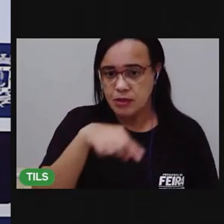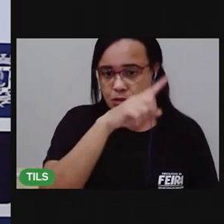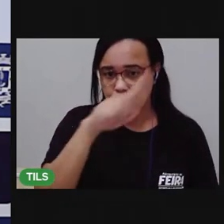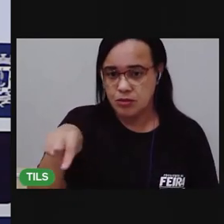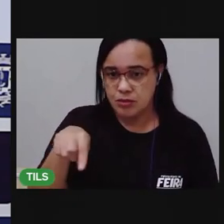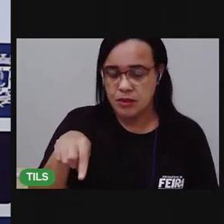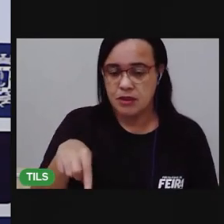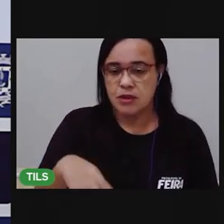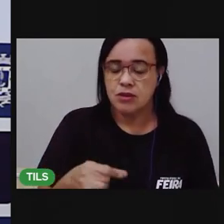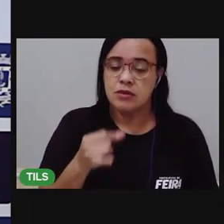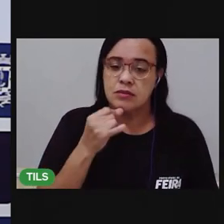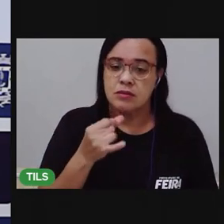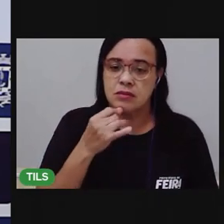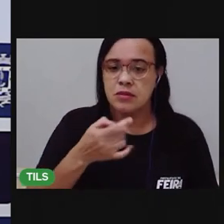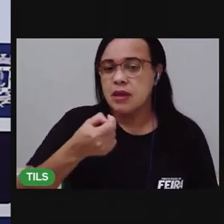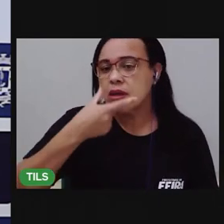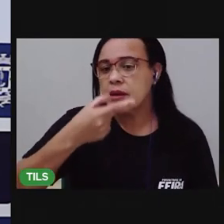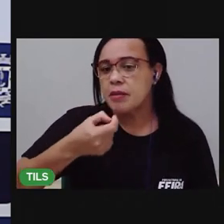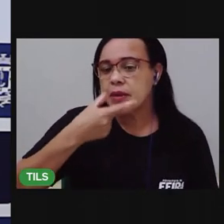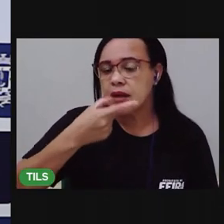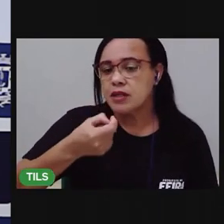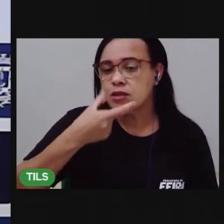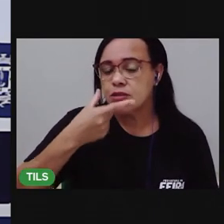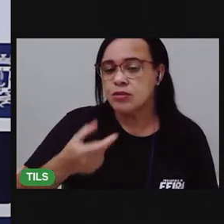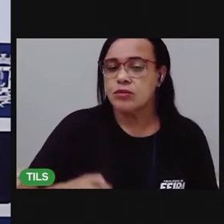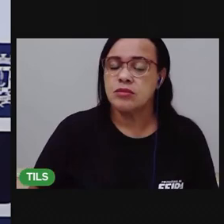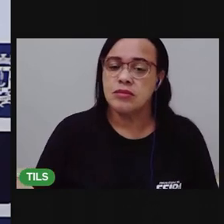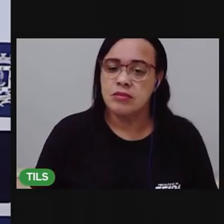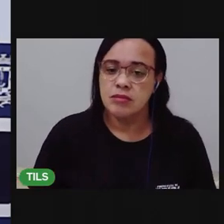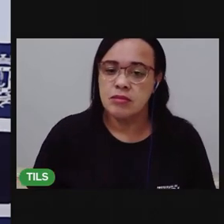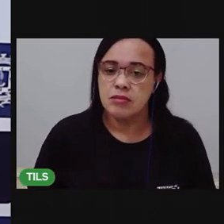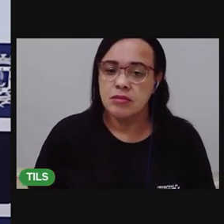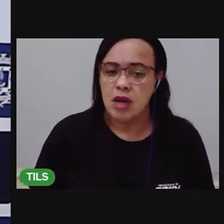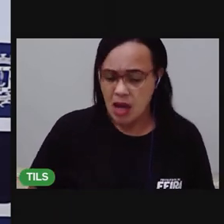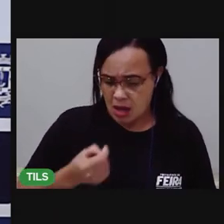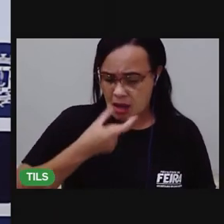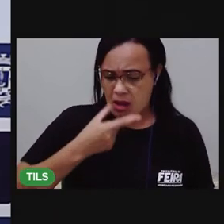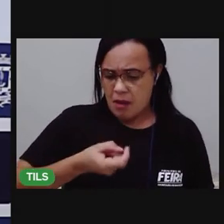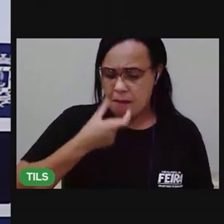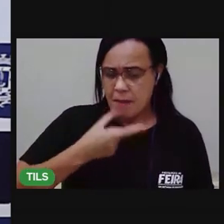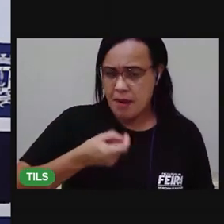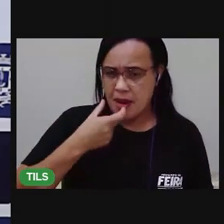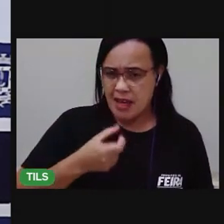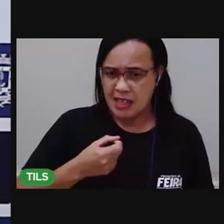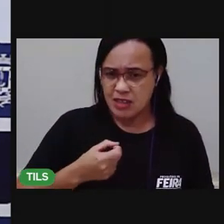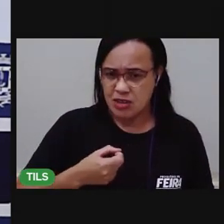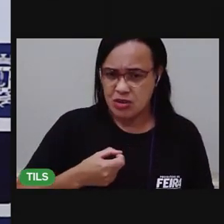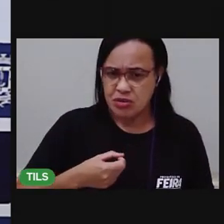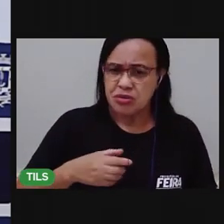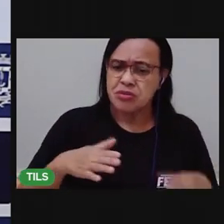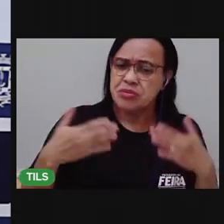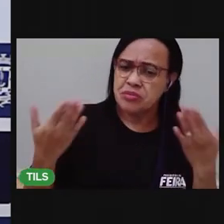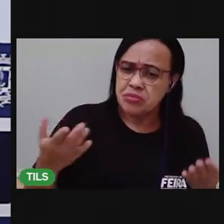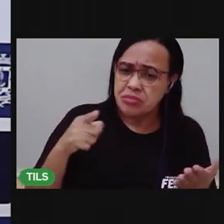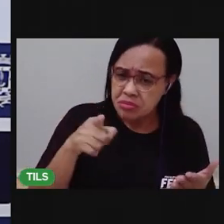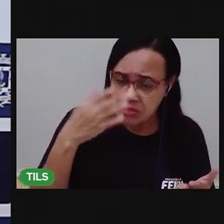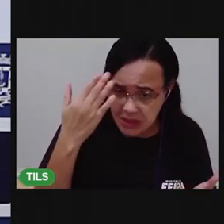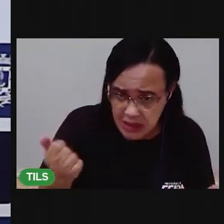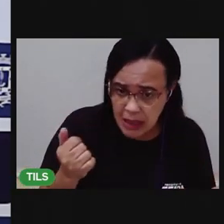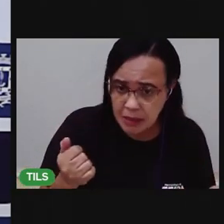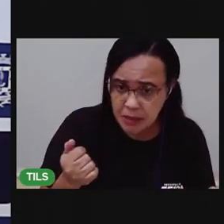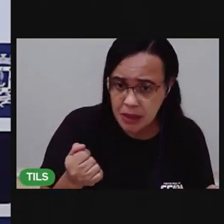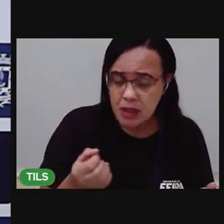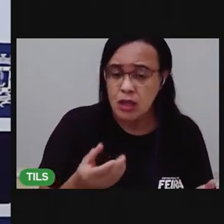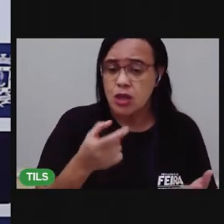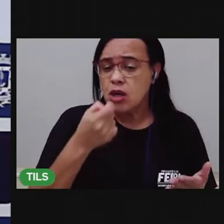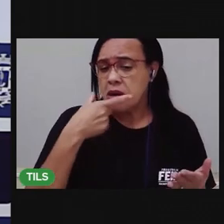né? E aí, manipular o remédio, ver que remédio é aquele, a quantidade. Quem vai fazer isso vai ser sempre o adulto